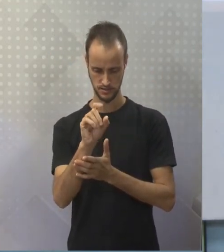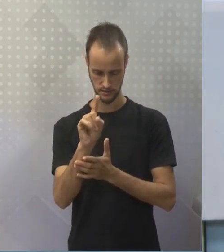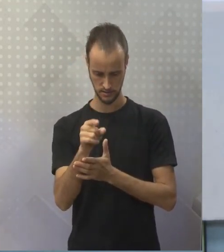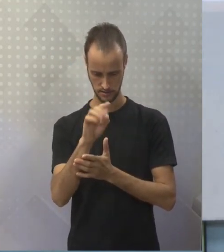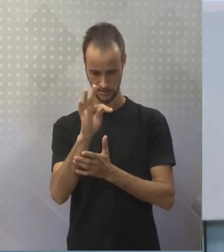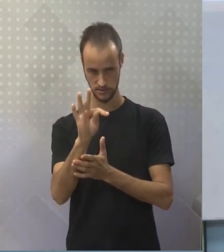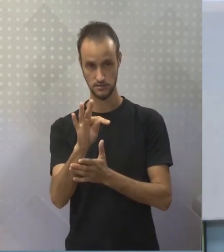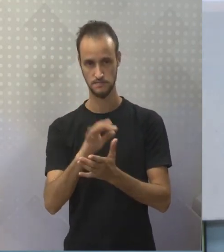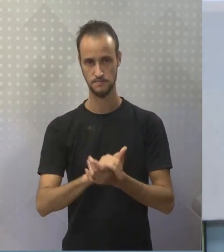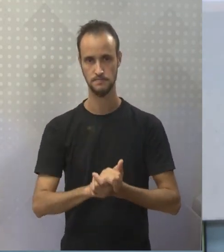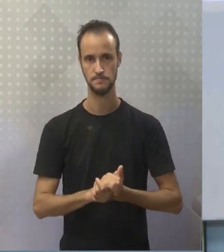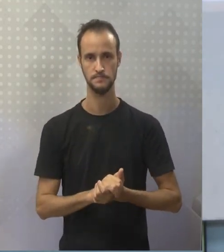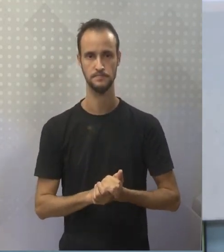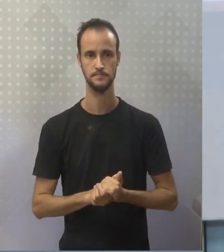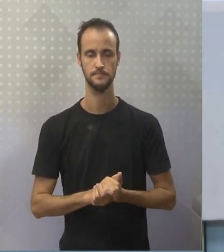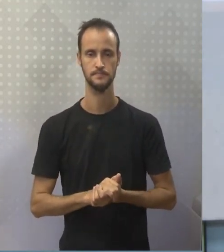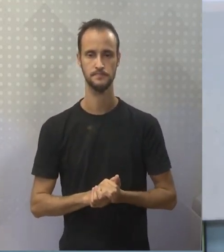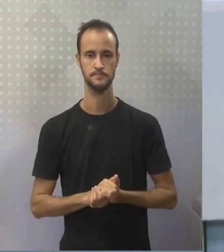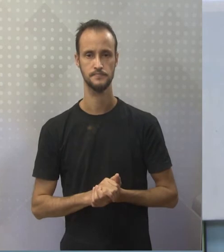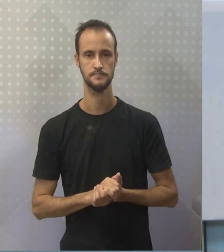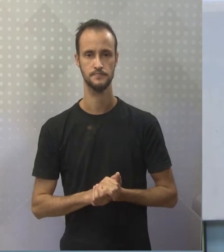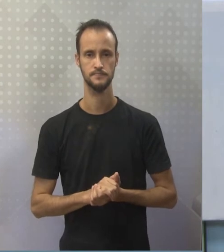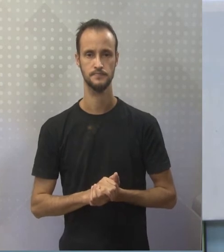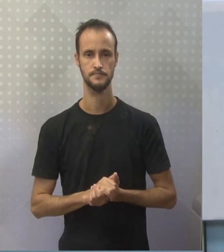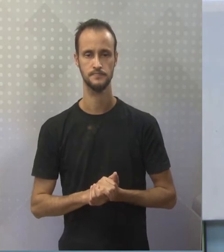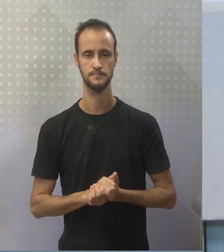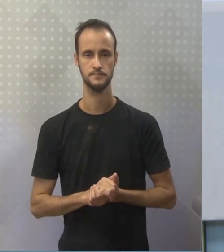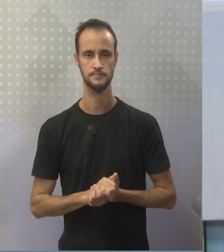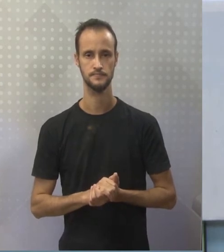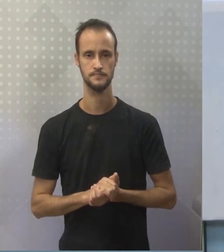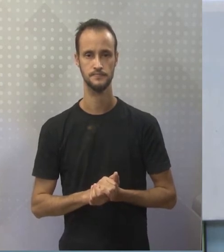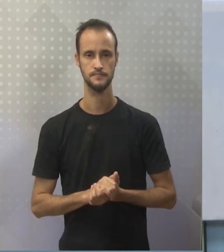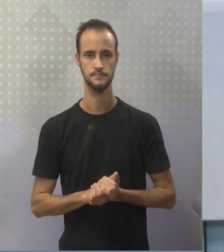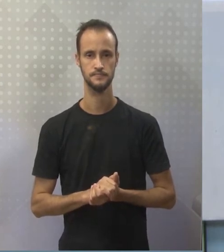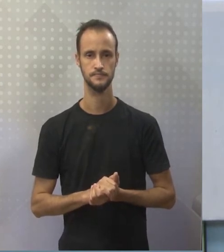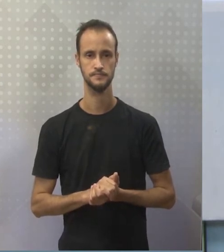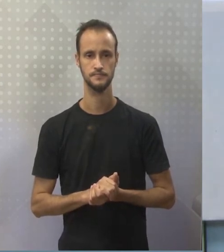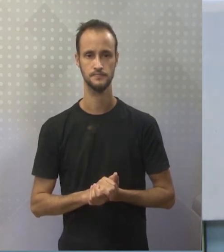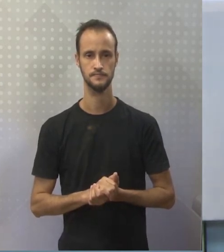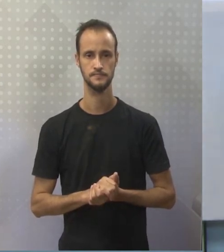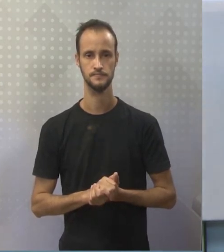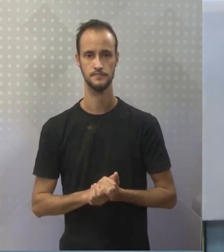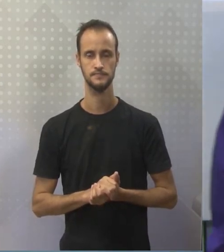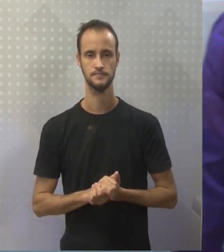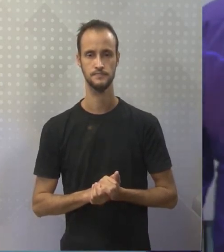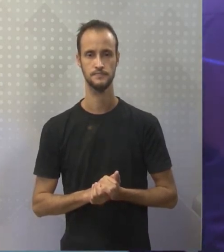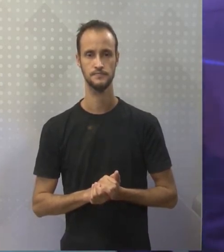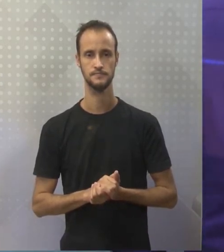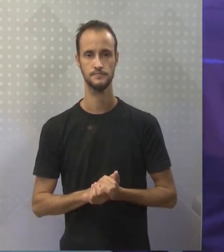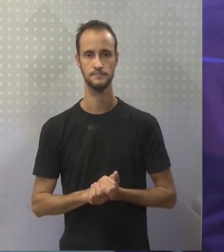a lot a since March.